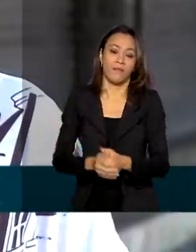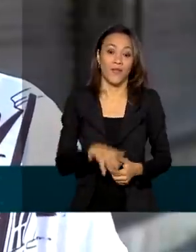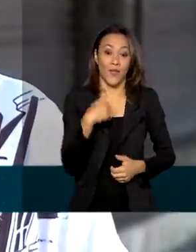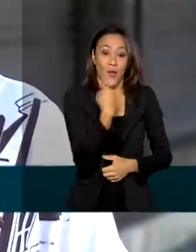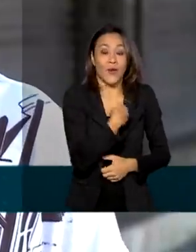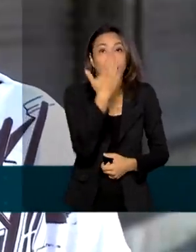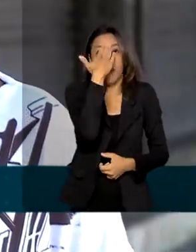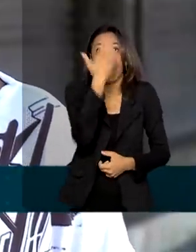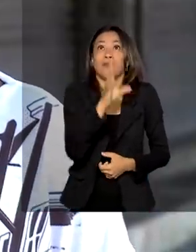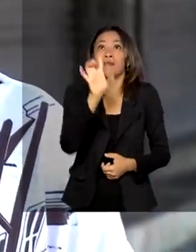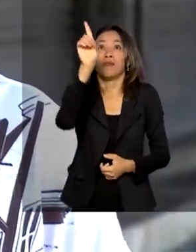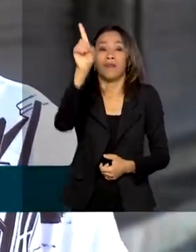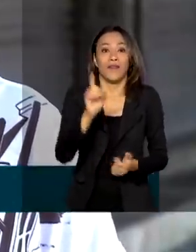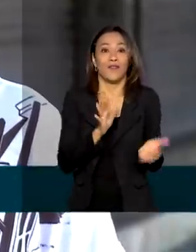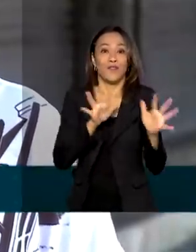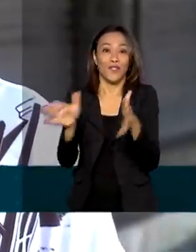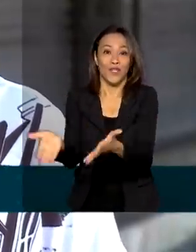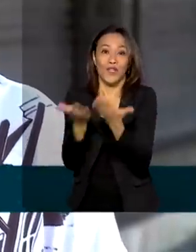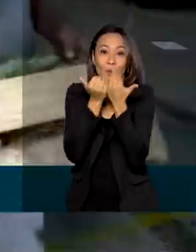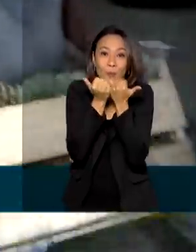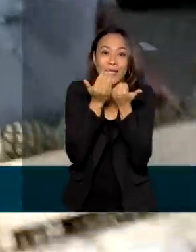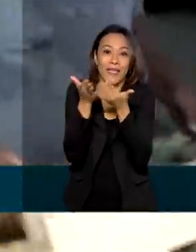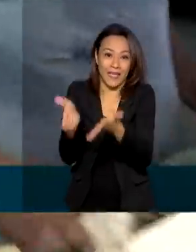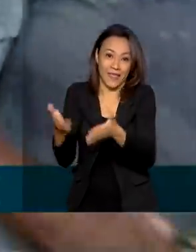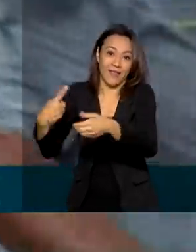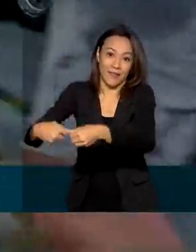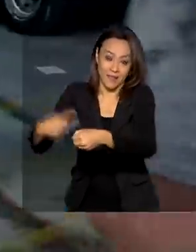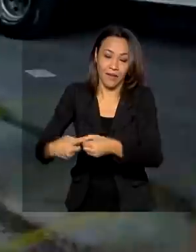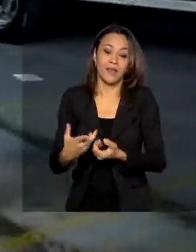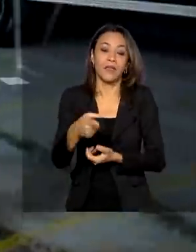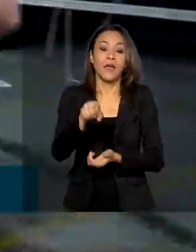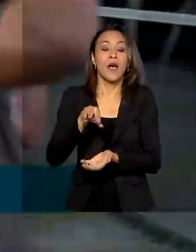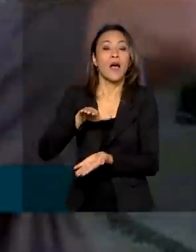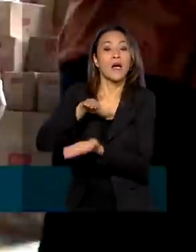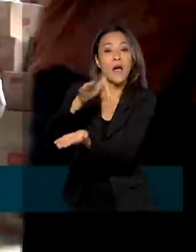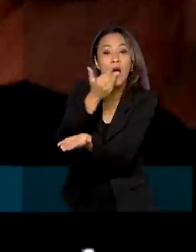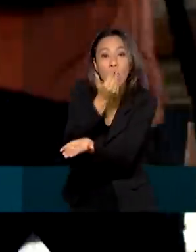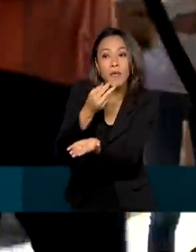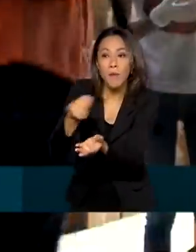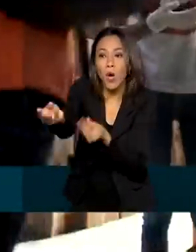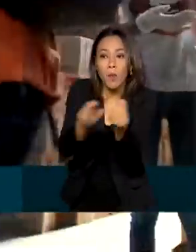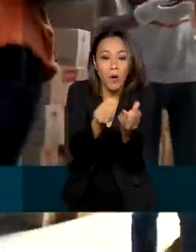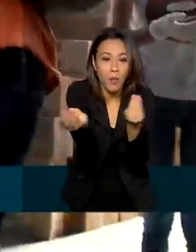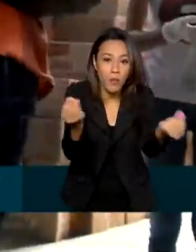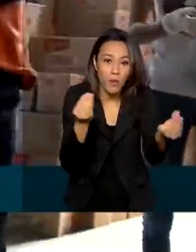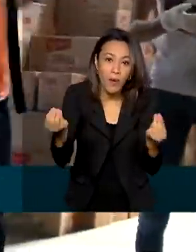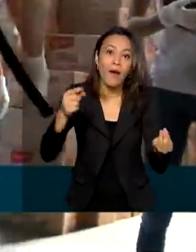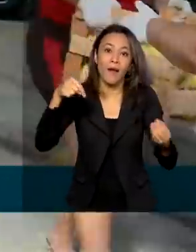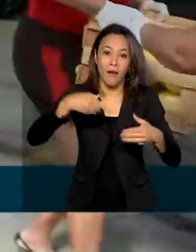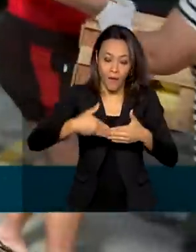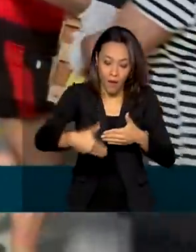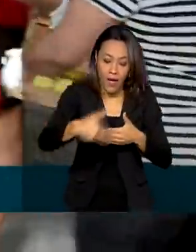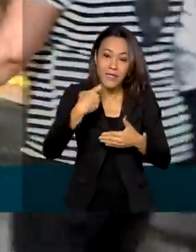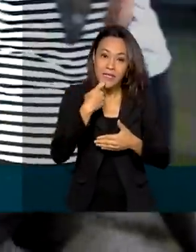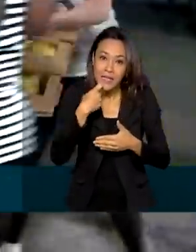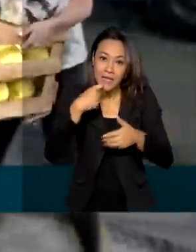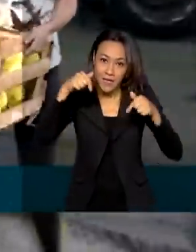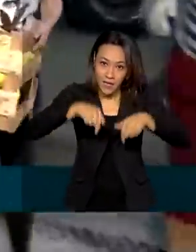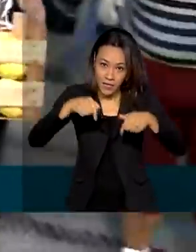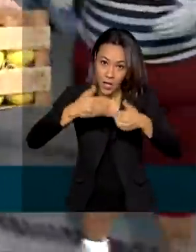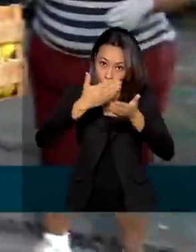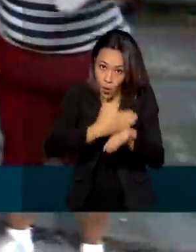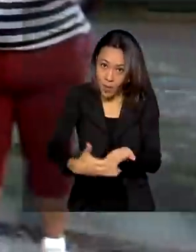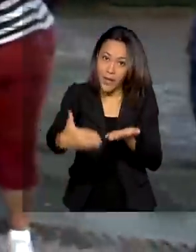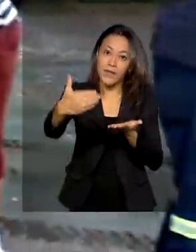Deus que estão chegando esses mantimentos aqui na cidade. A distribuição dos alimentos começa nesta sexta-feira e vai marcar